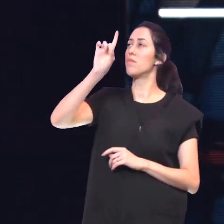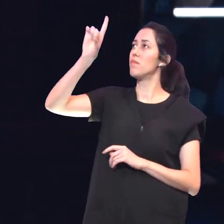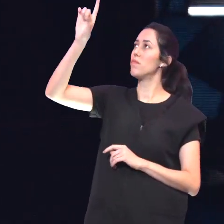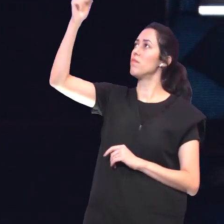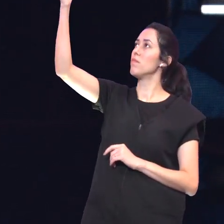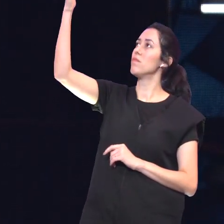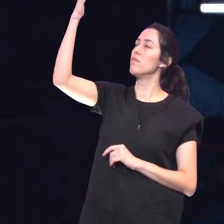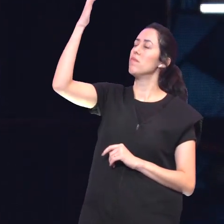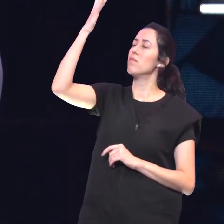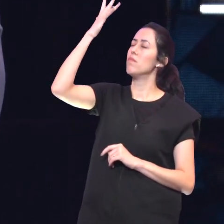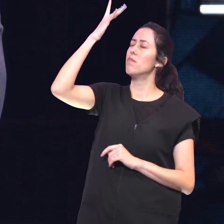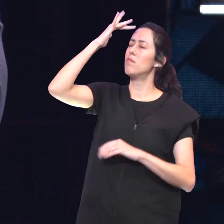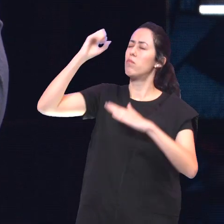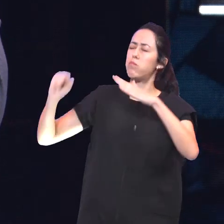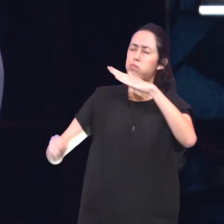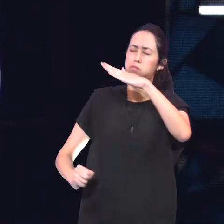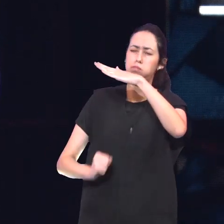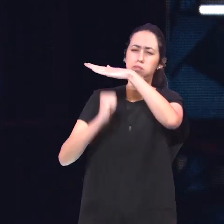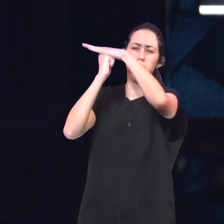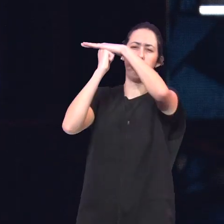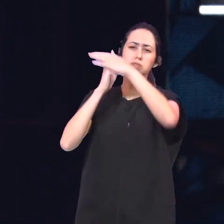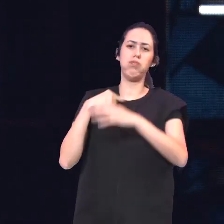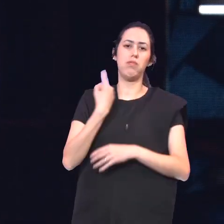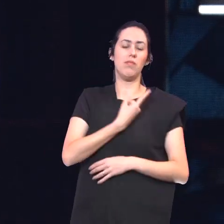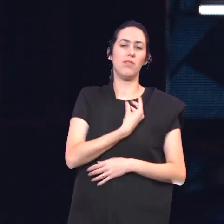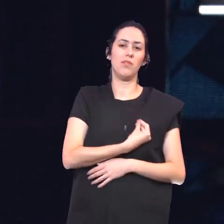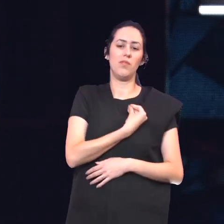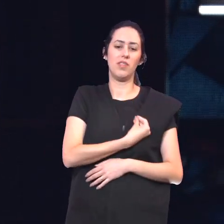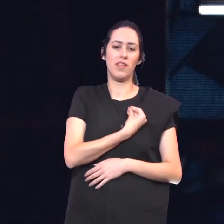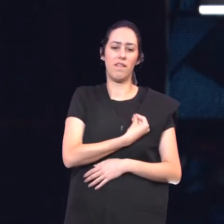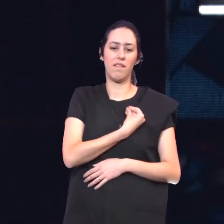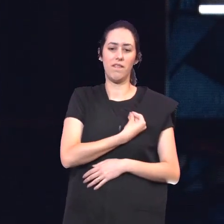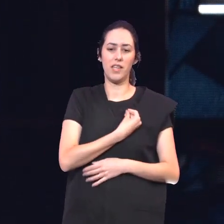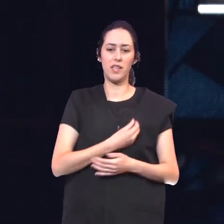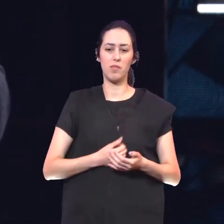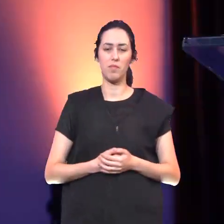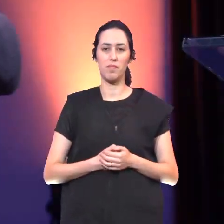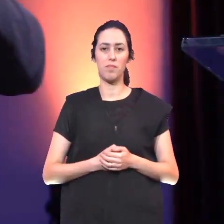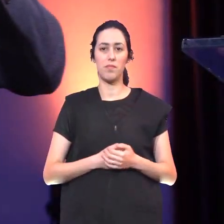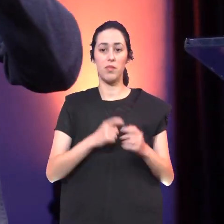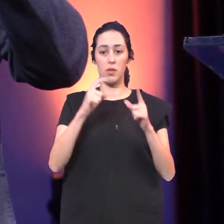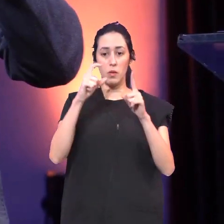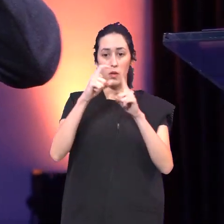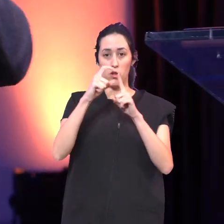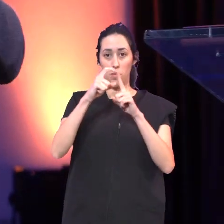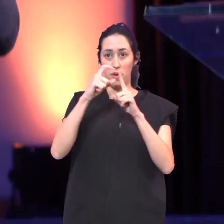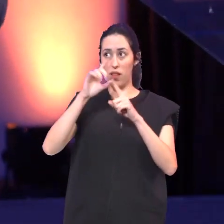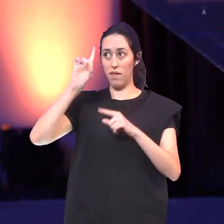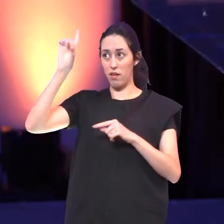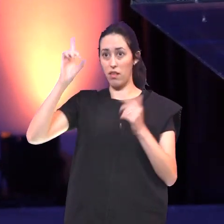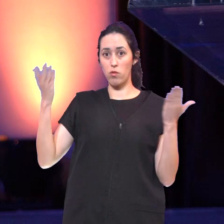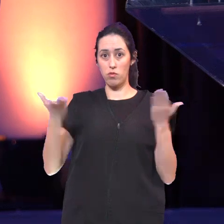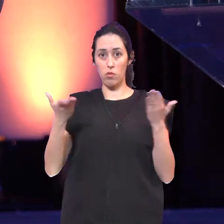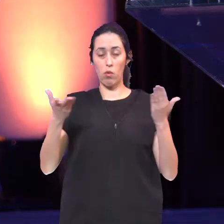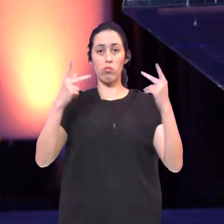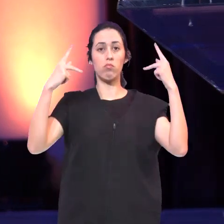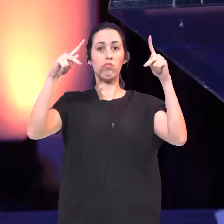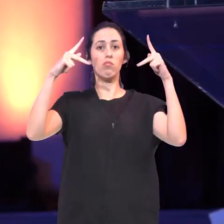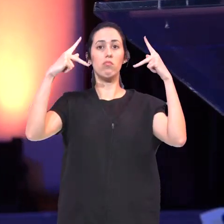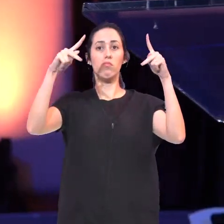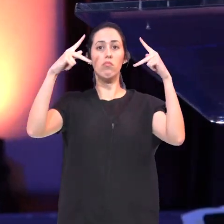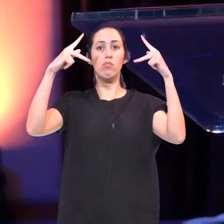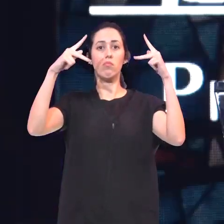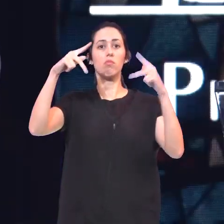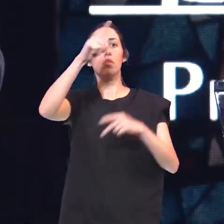Transborde Nas nossas vidas E que a palavra De Deus Que hoje Está sendo pregada Seja